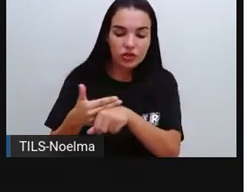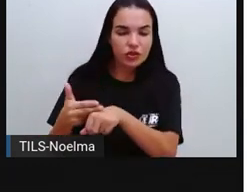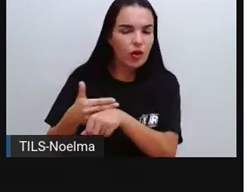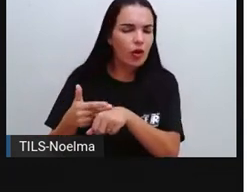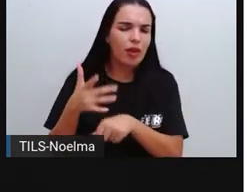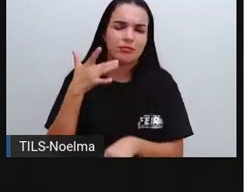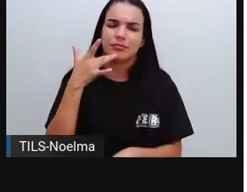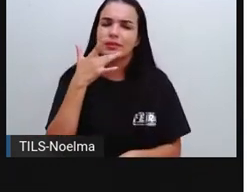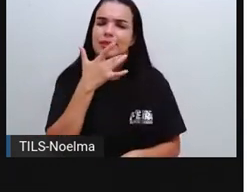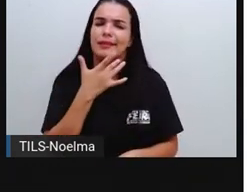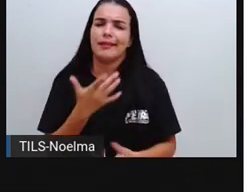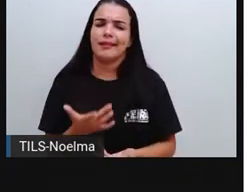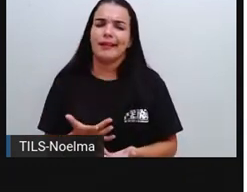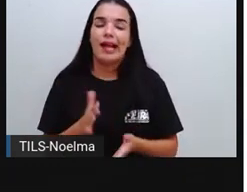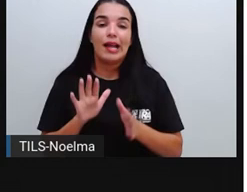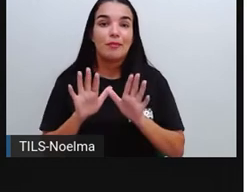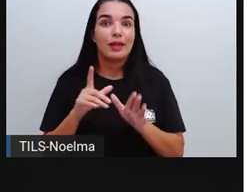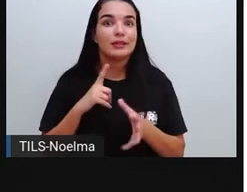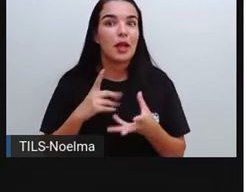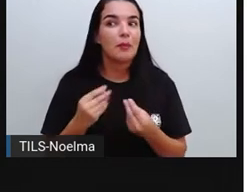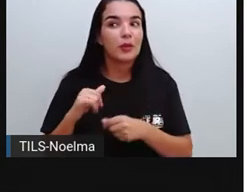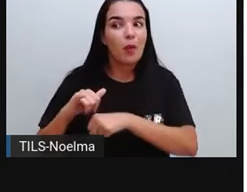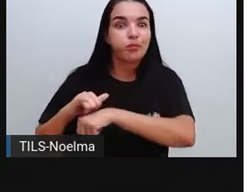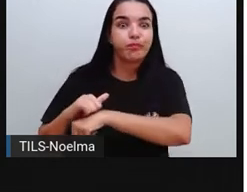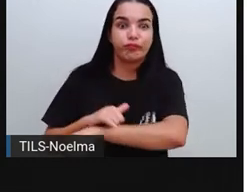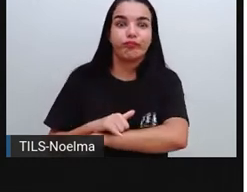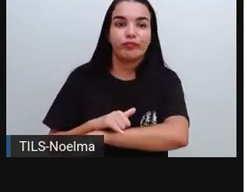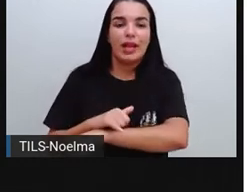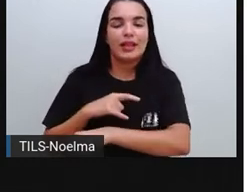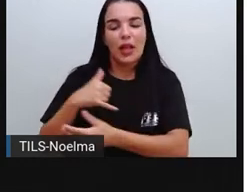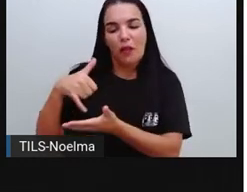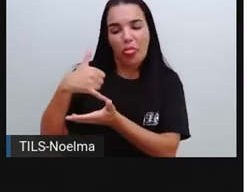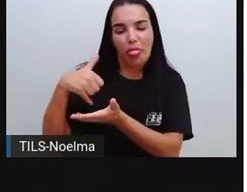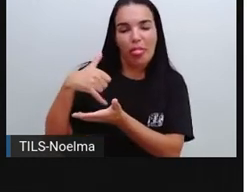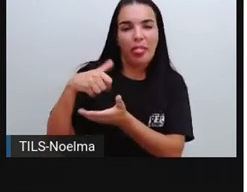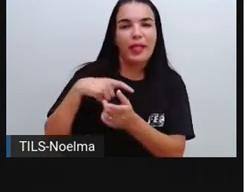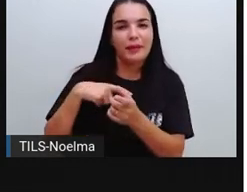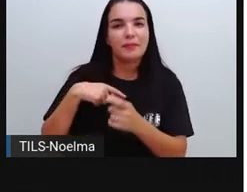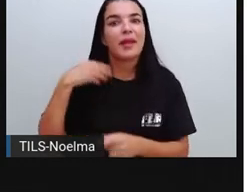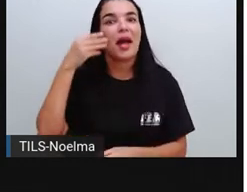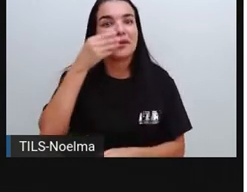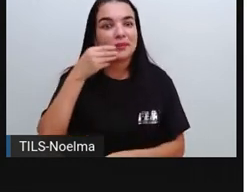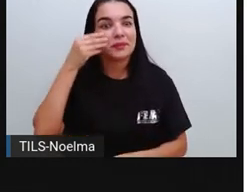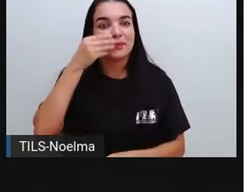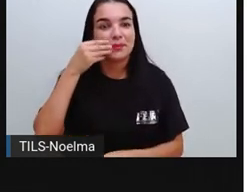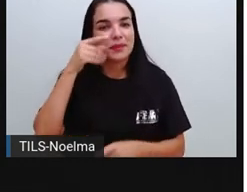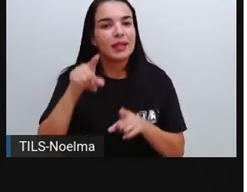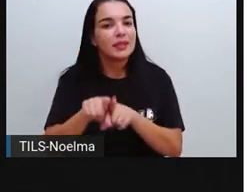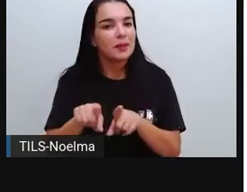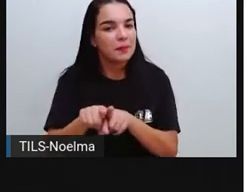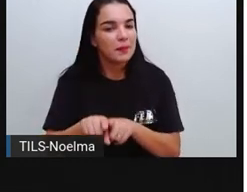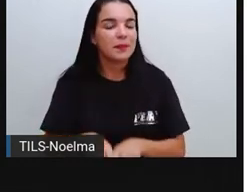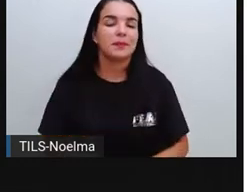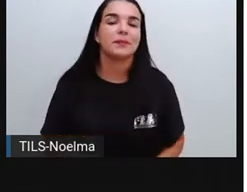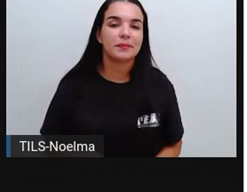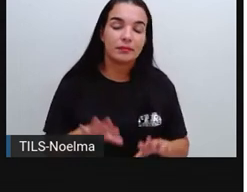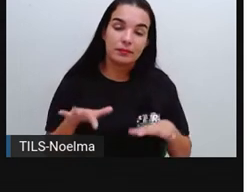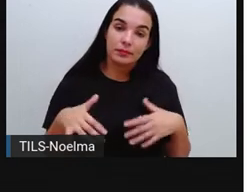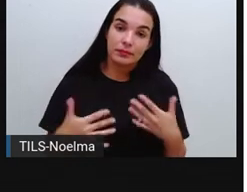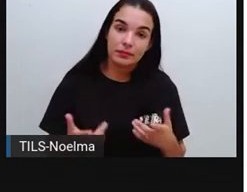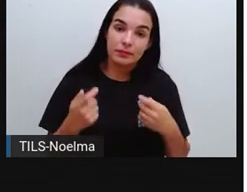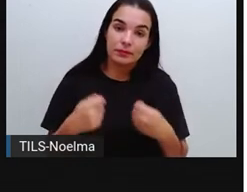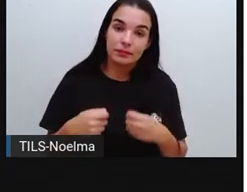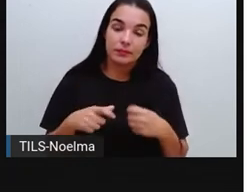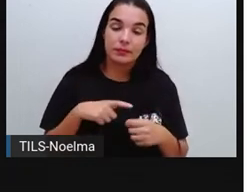é uma delícia, mas tem muita gordura e tem muito açúcar, tá? Então, a gente tem que ter